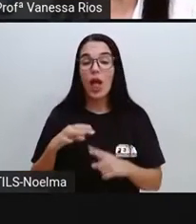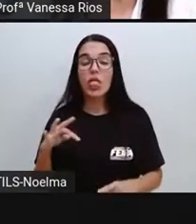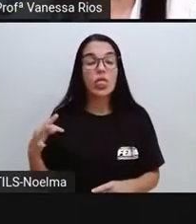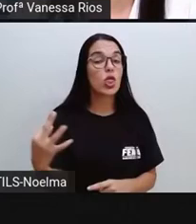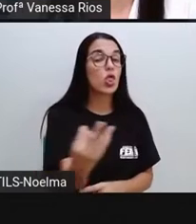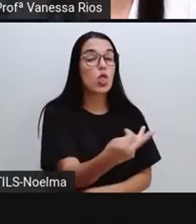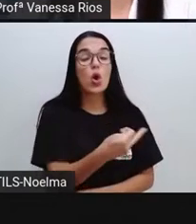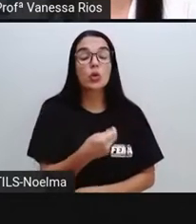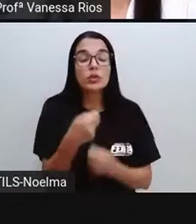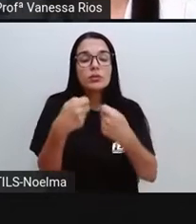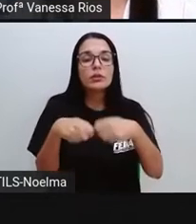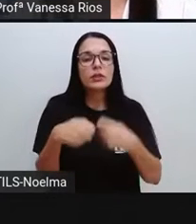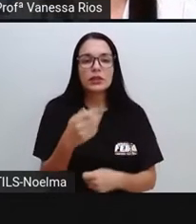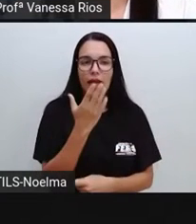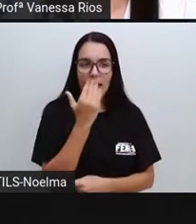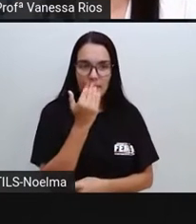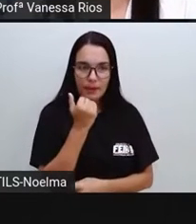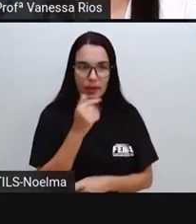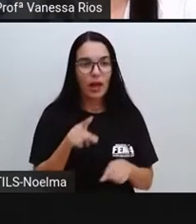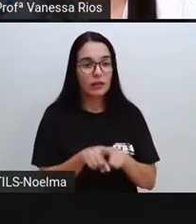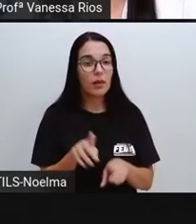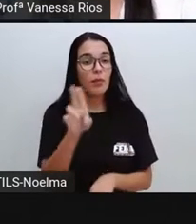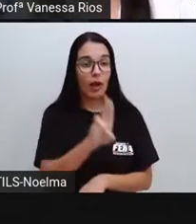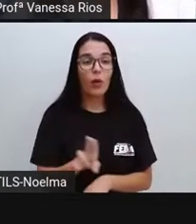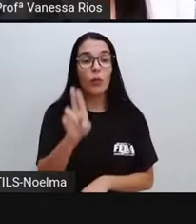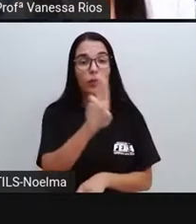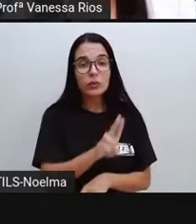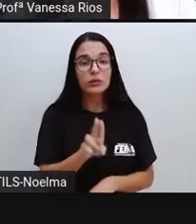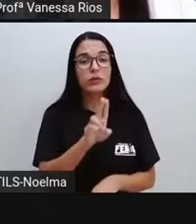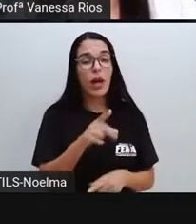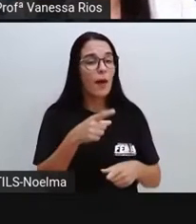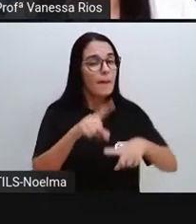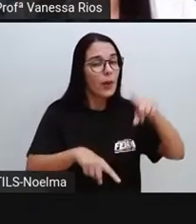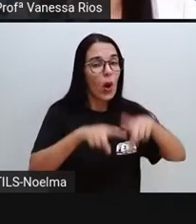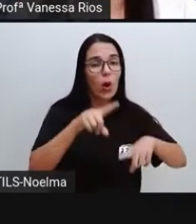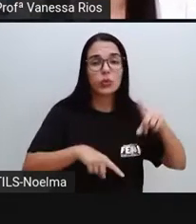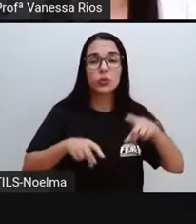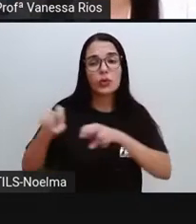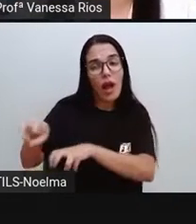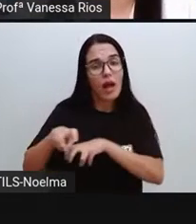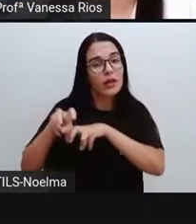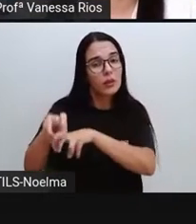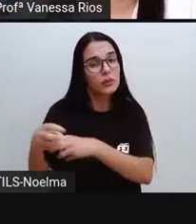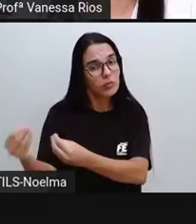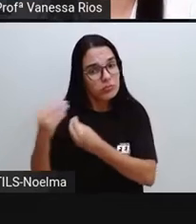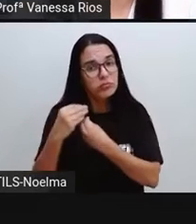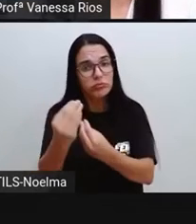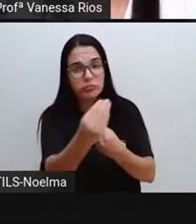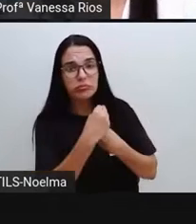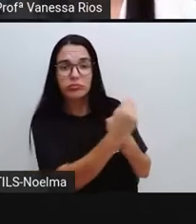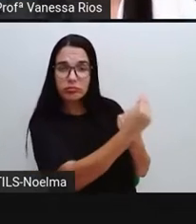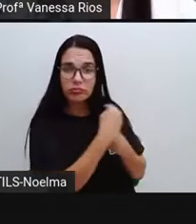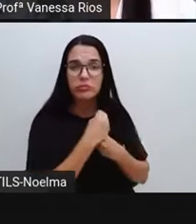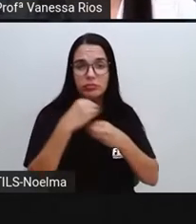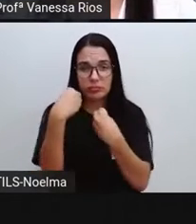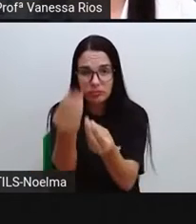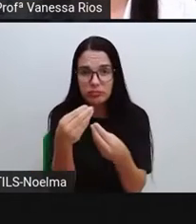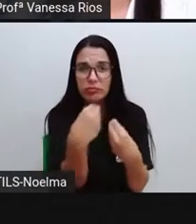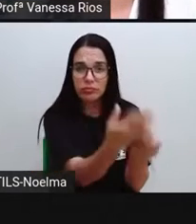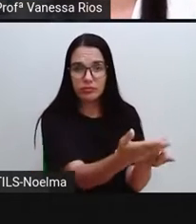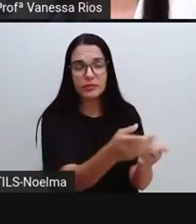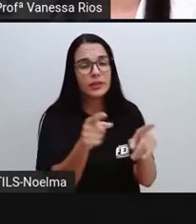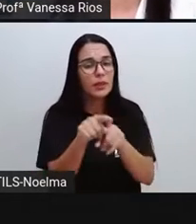alimentar e utilizar de todos os outros produtos que a agricultura nos oferece. Além aí das